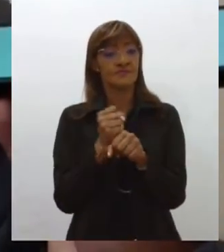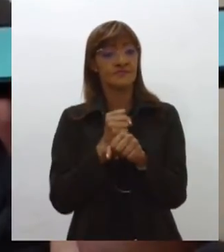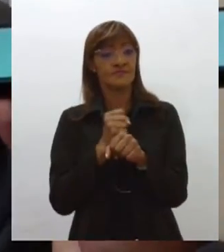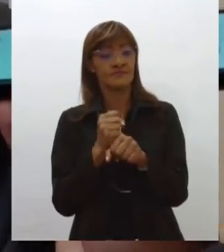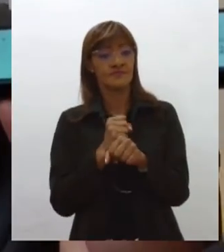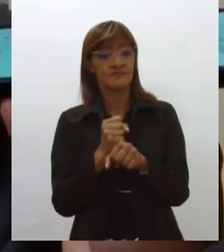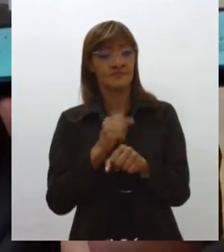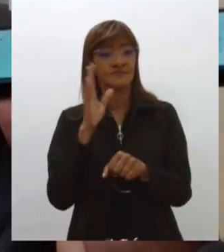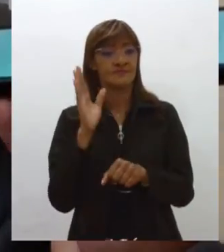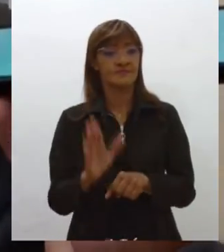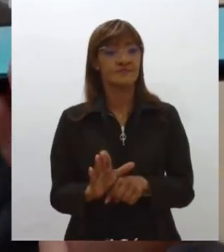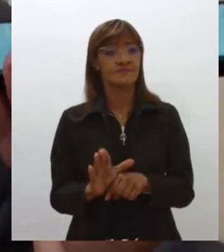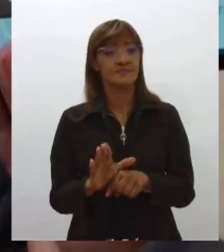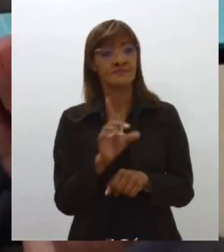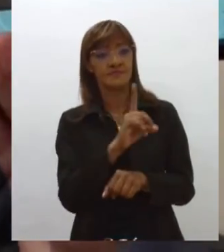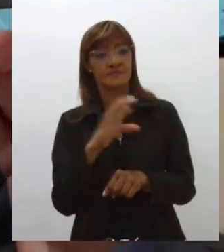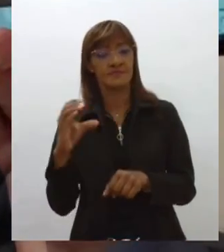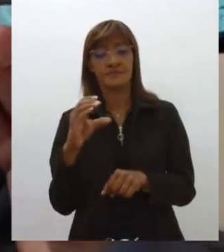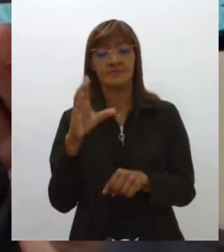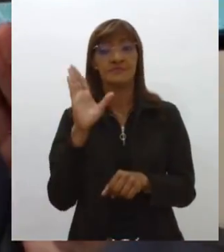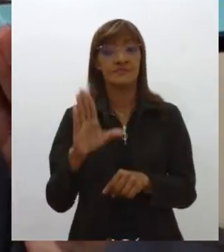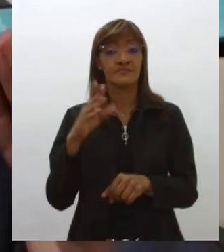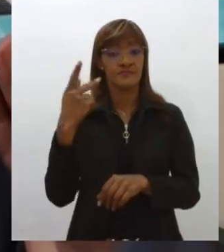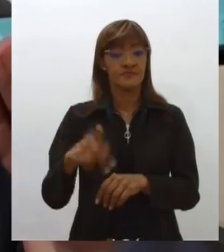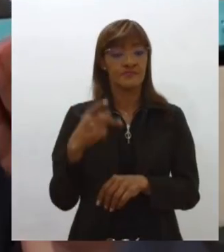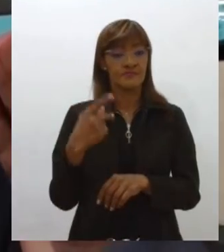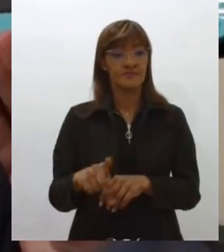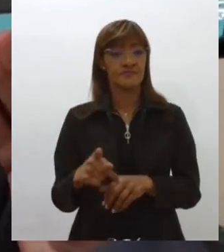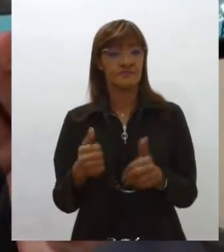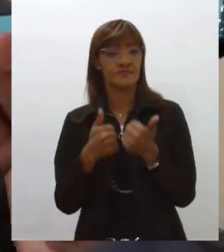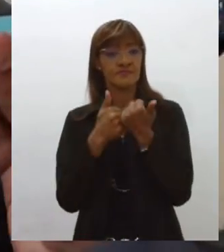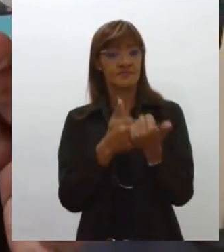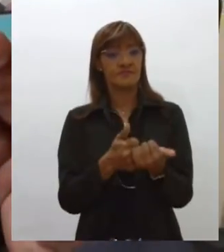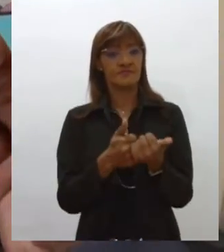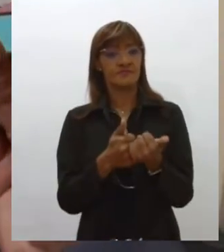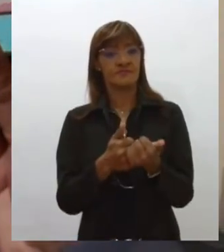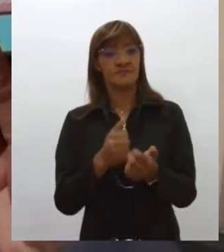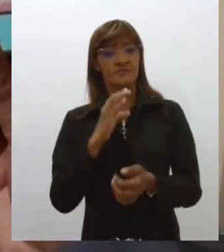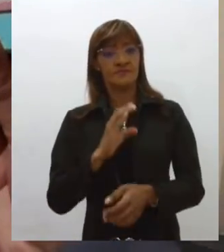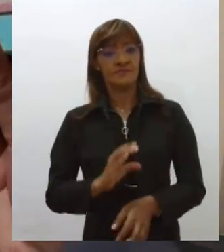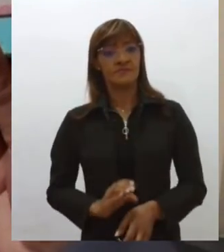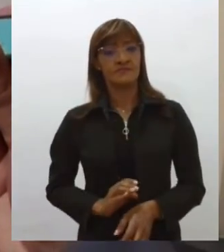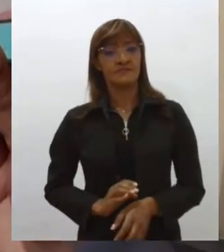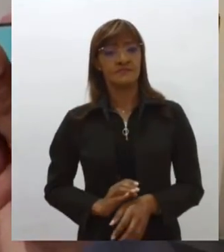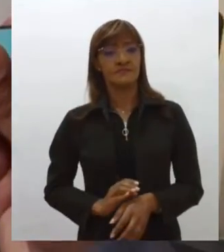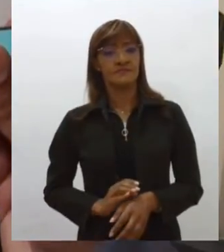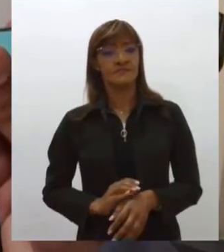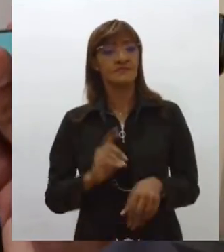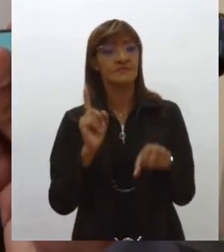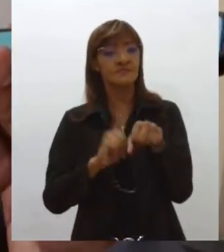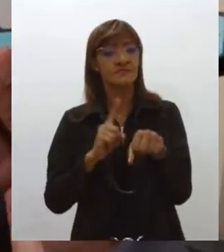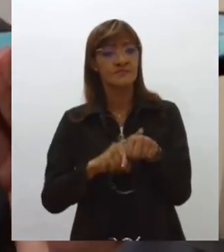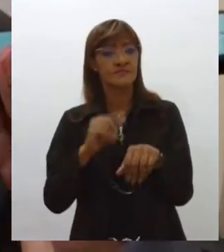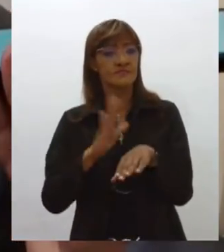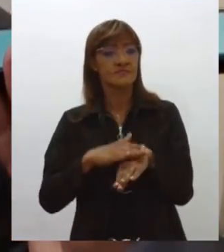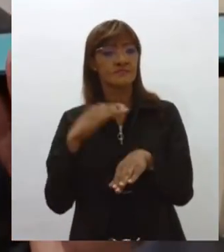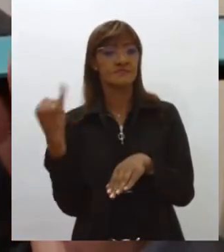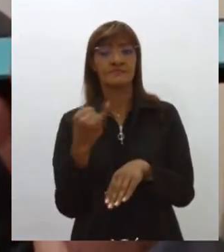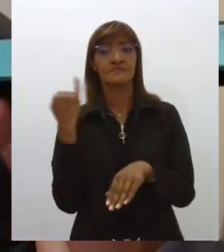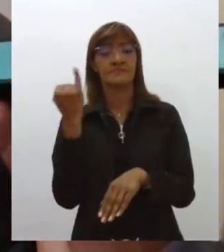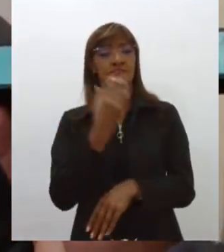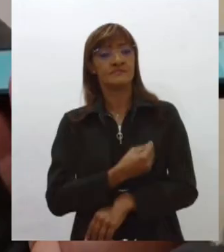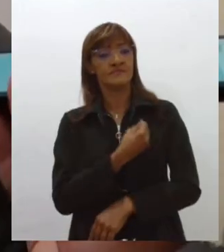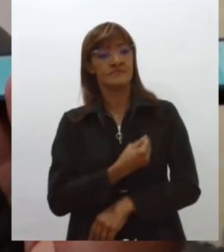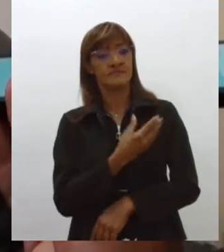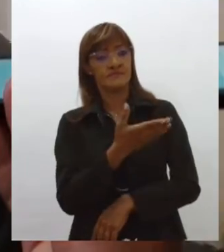trabalho importante para o Estado de Sergipe, ao defender também o cidadão nos maiores momentos, nos momentos mais precisos da sua vida. E